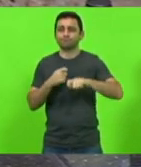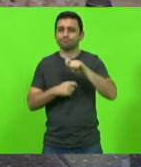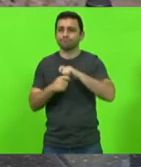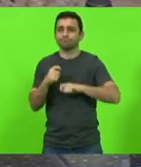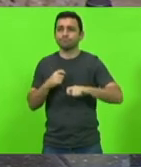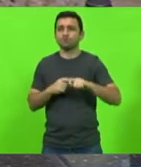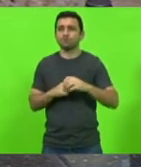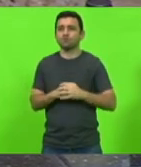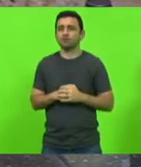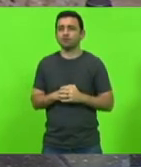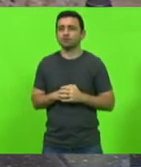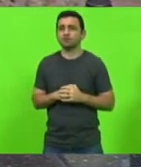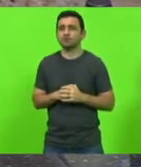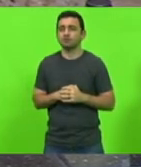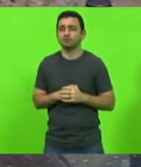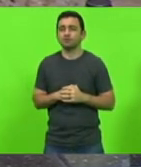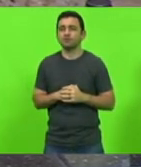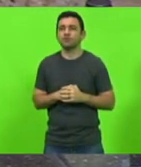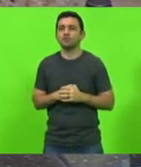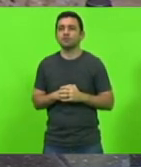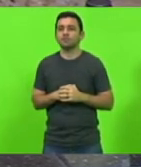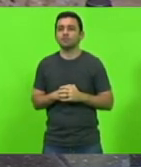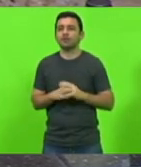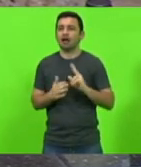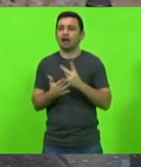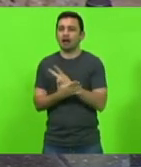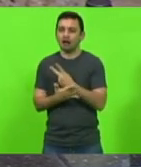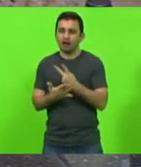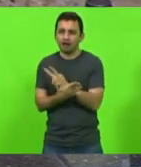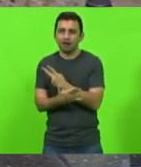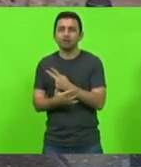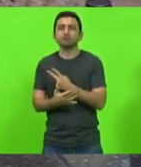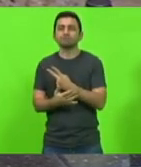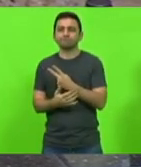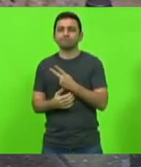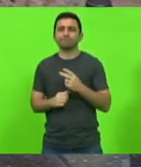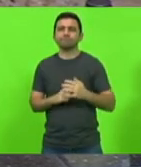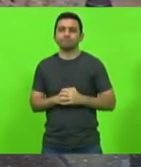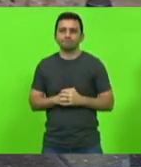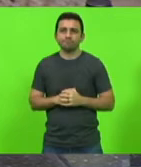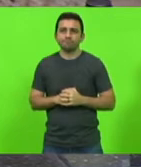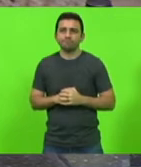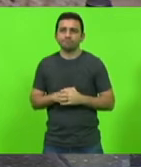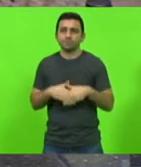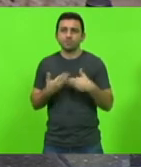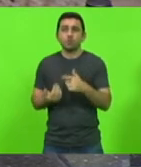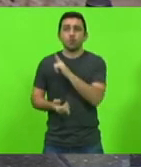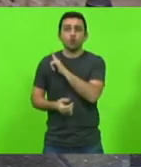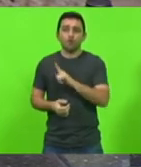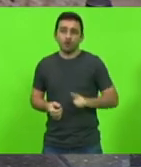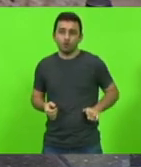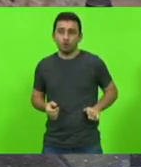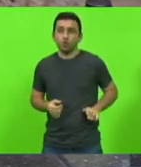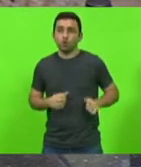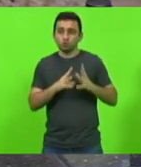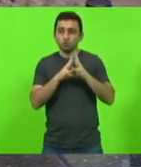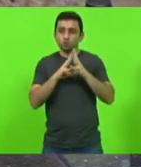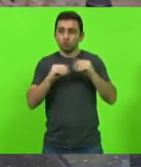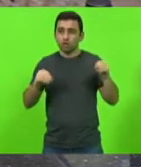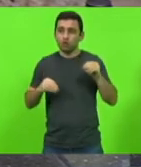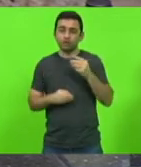se eles querem improbidade administrativa aqui na casa da agronômica tem um um governador que sumiu com 33 milhões